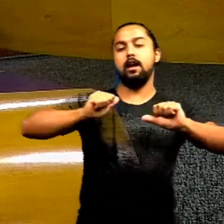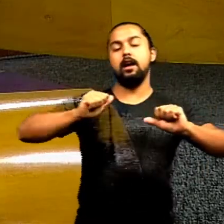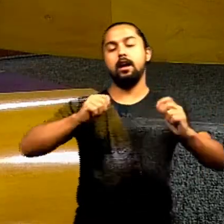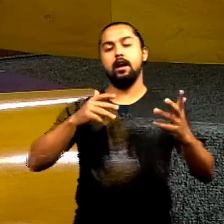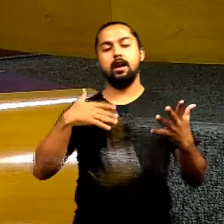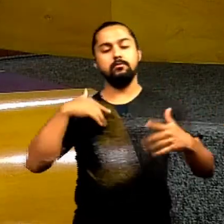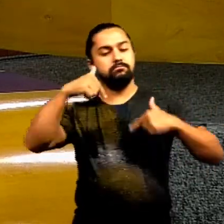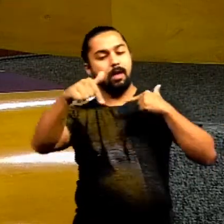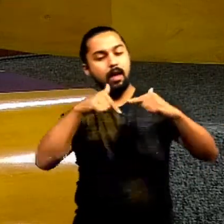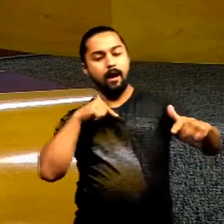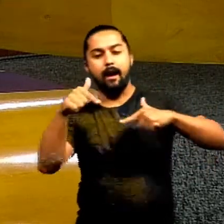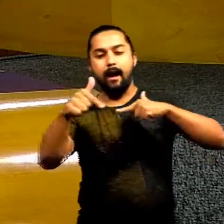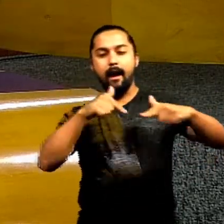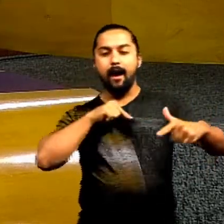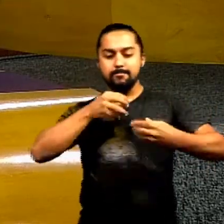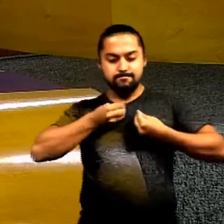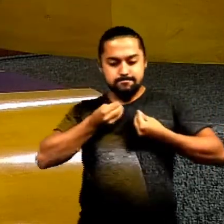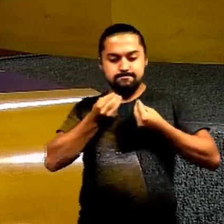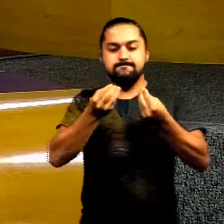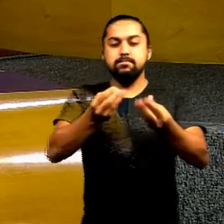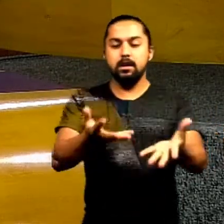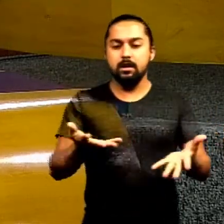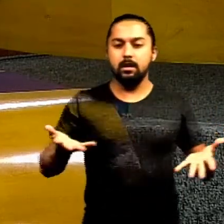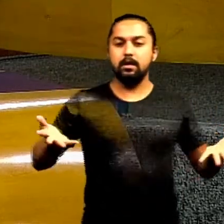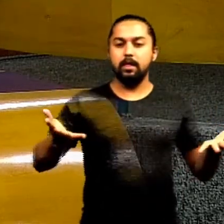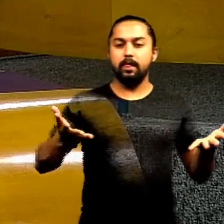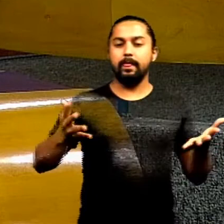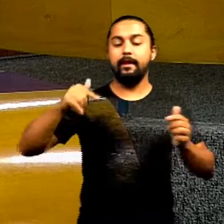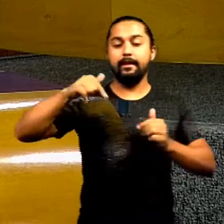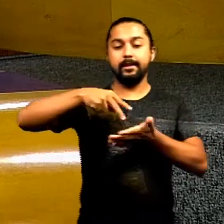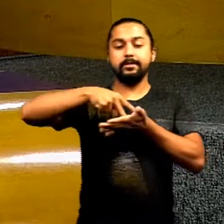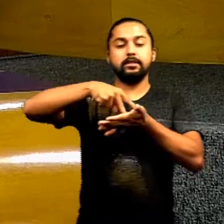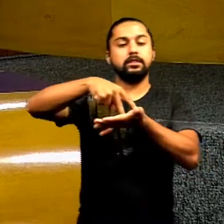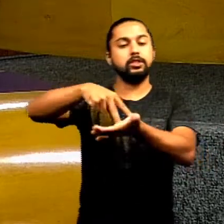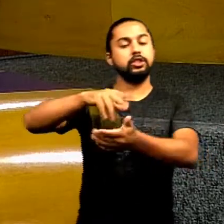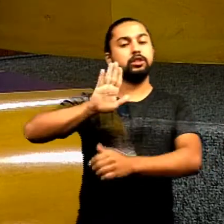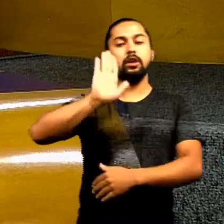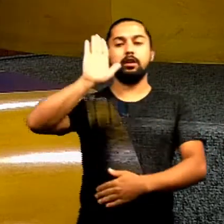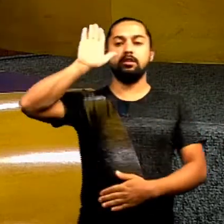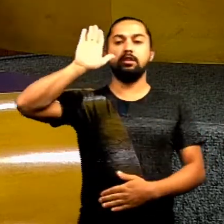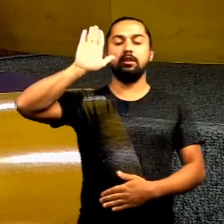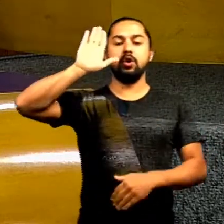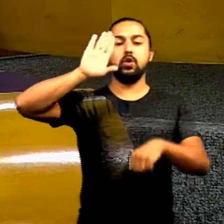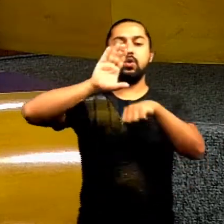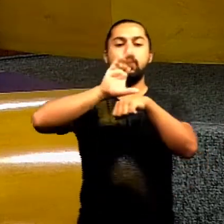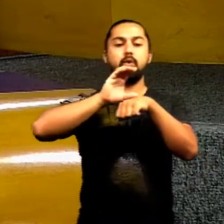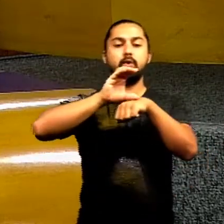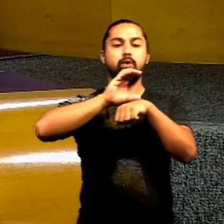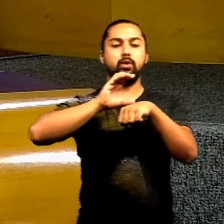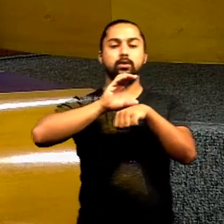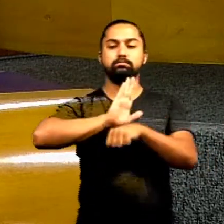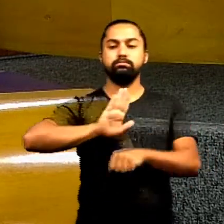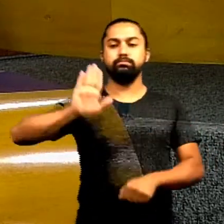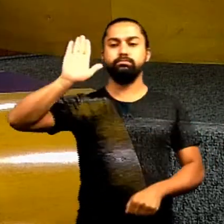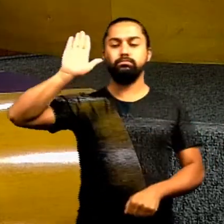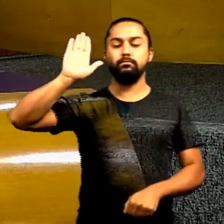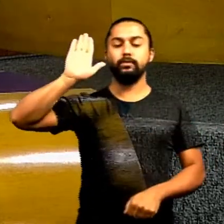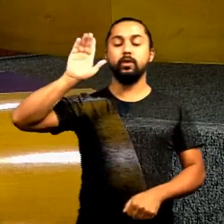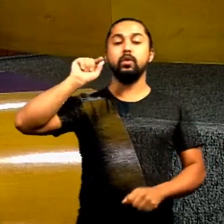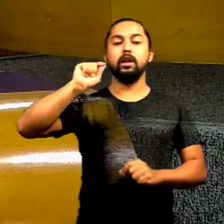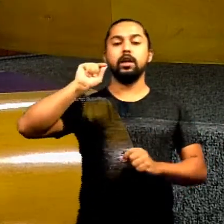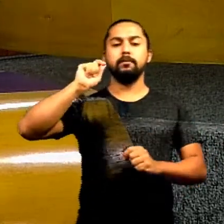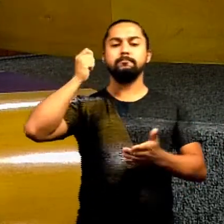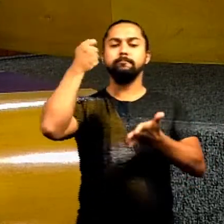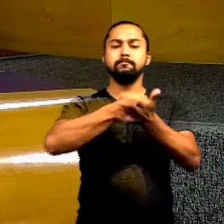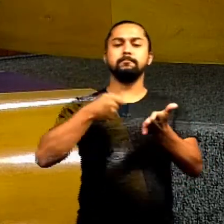Trabalhar, dar tudo de mim. aqui de frente a essa tribuna fiz um juramento perante a Constituição em